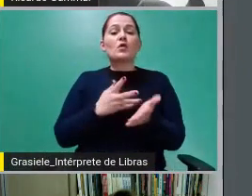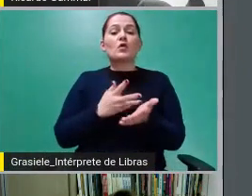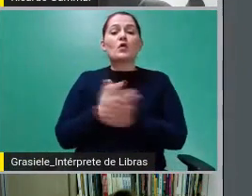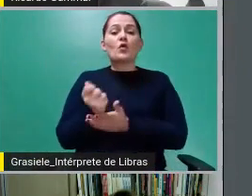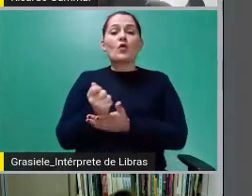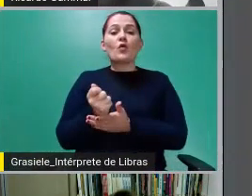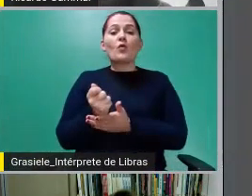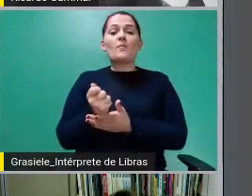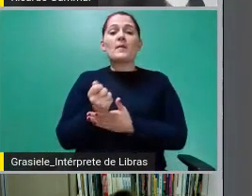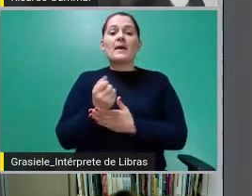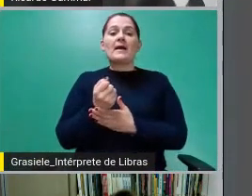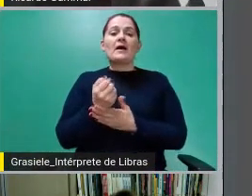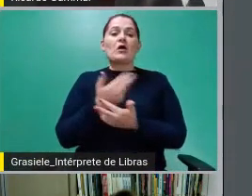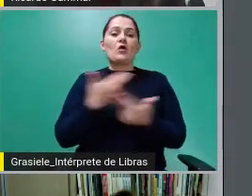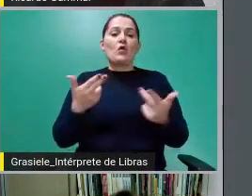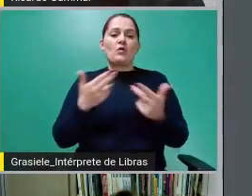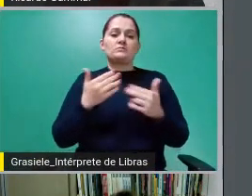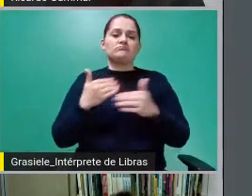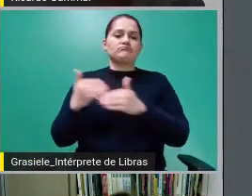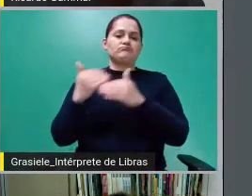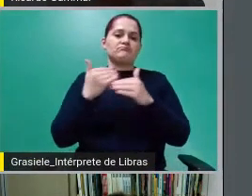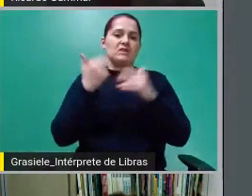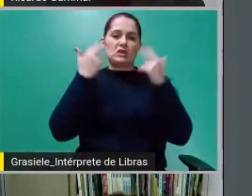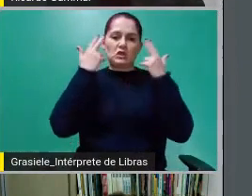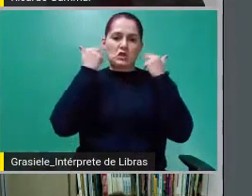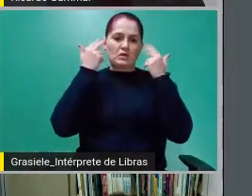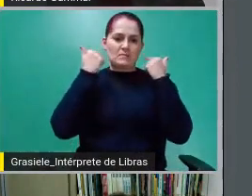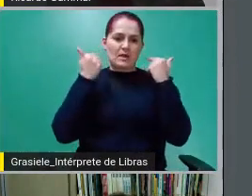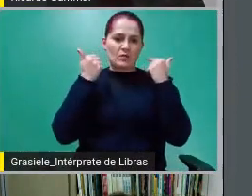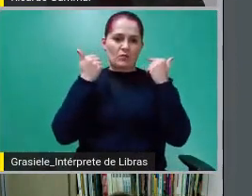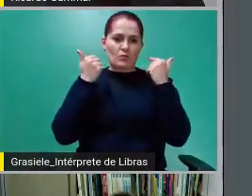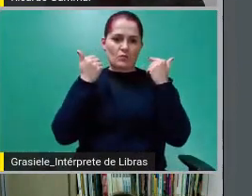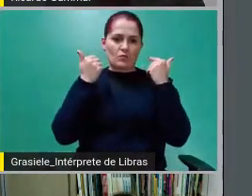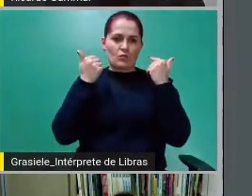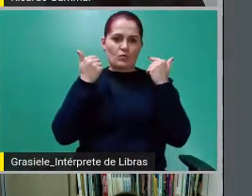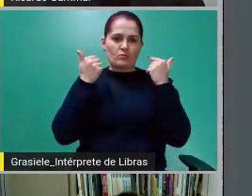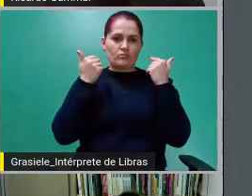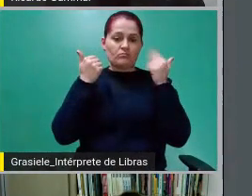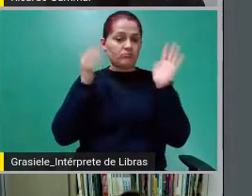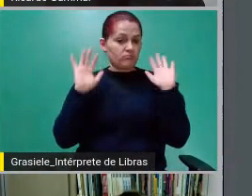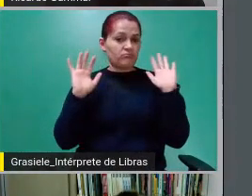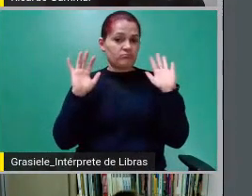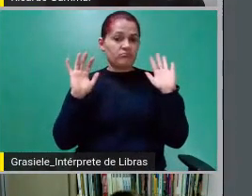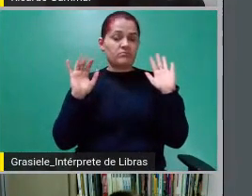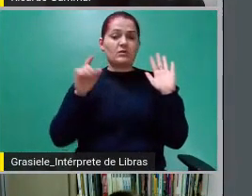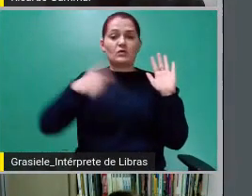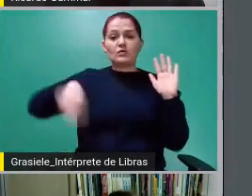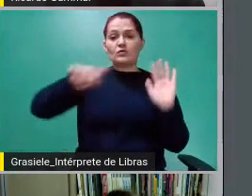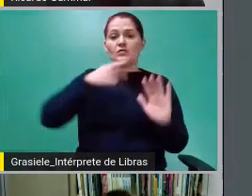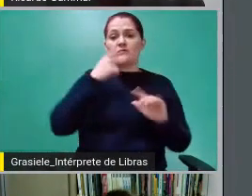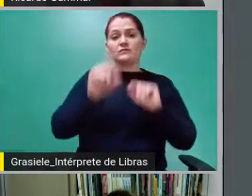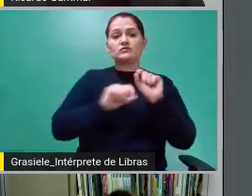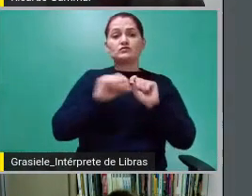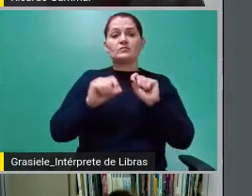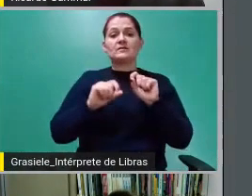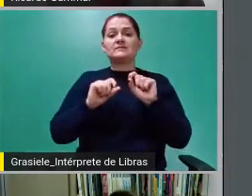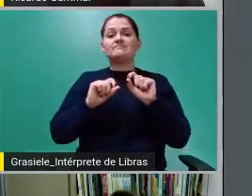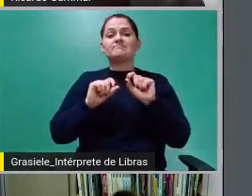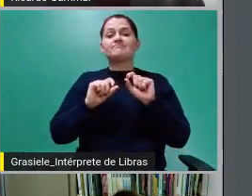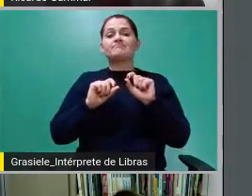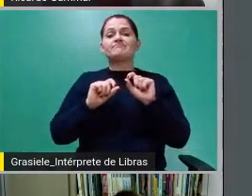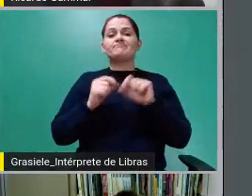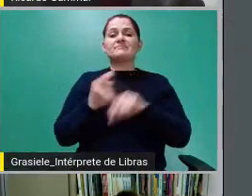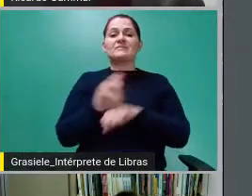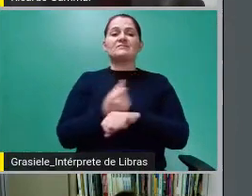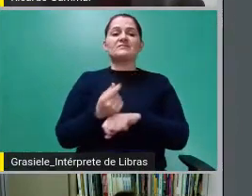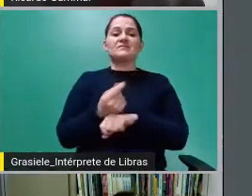comuns e usuais no mercado. E aí, nós estamos falando de uma operação de